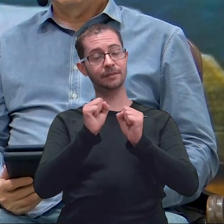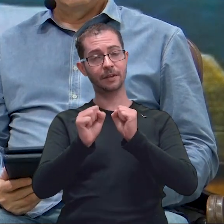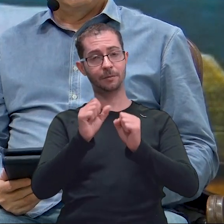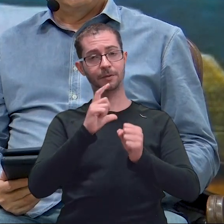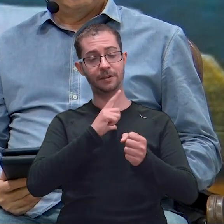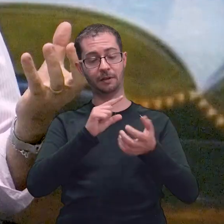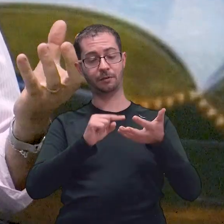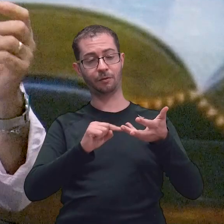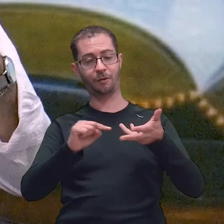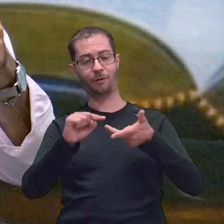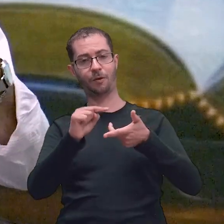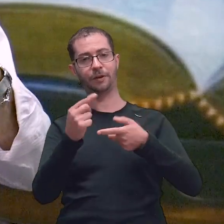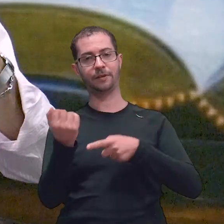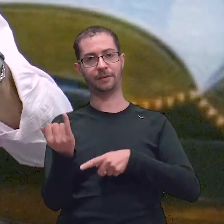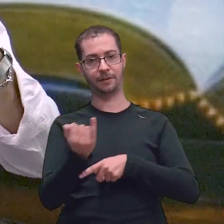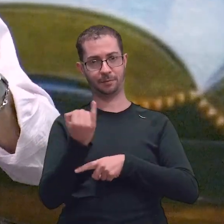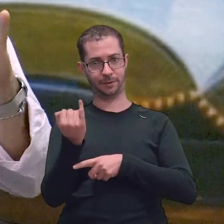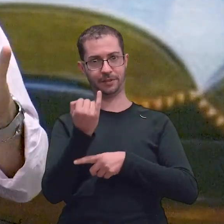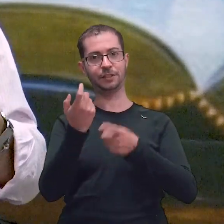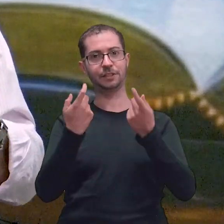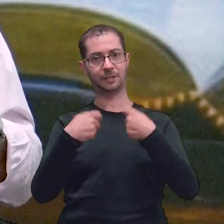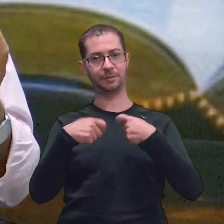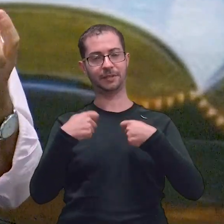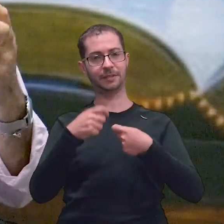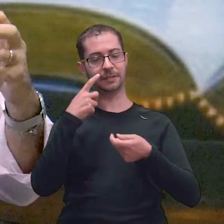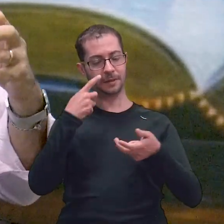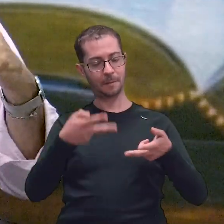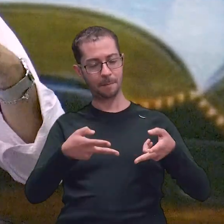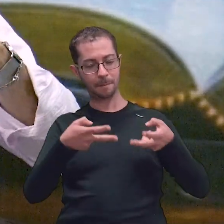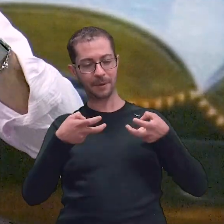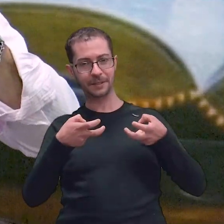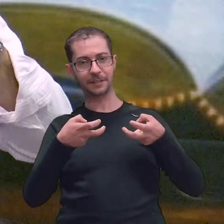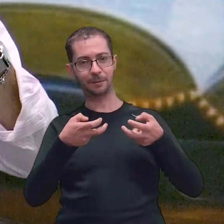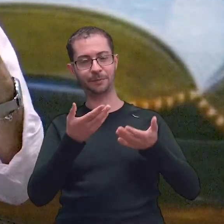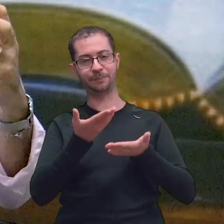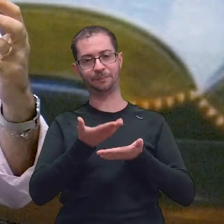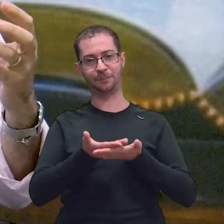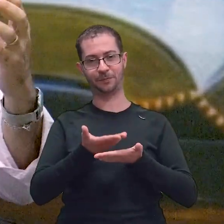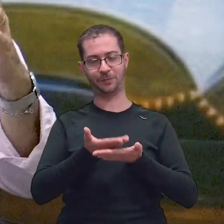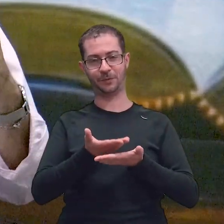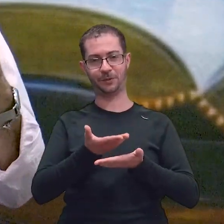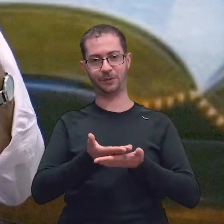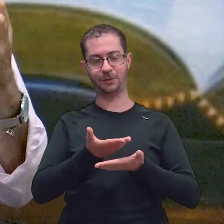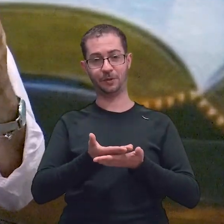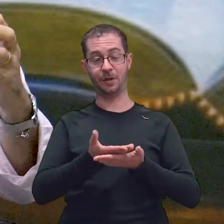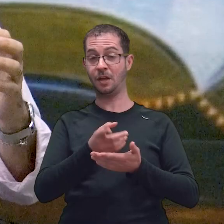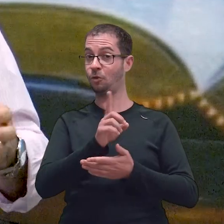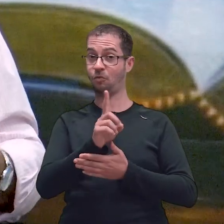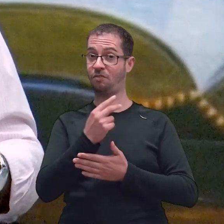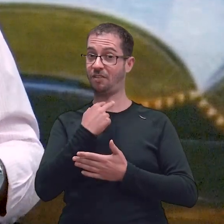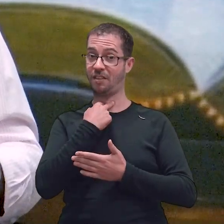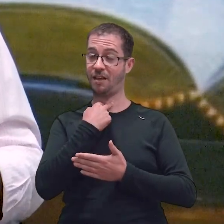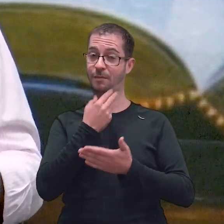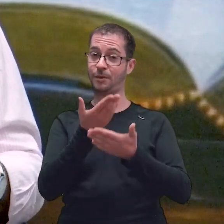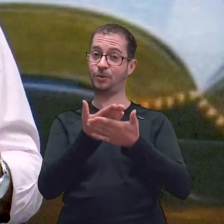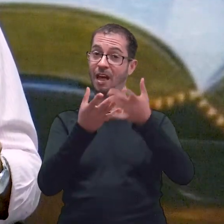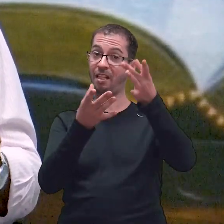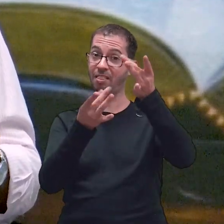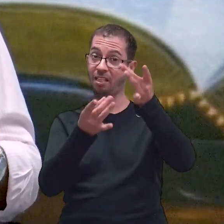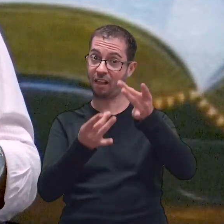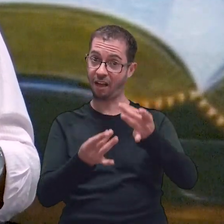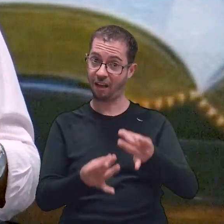considerar. Então, não vai dar para a gente trabalhar bem detalhado, mas eu quero apontar alguns